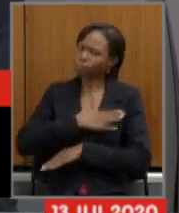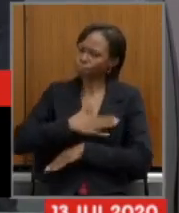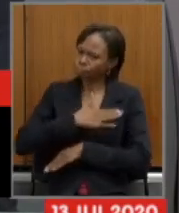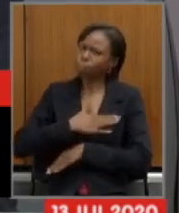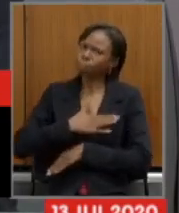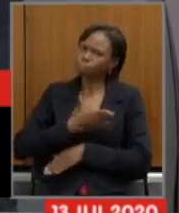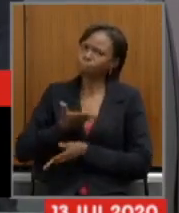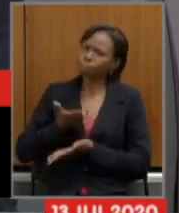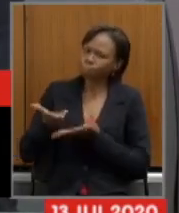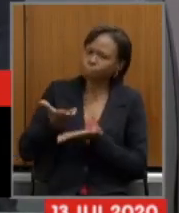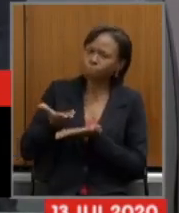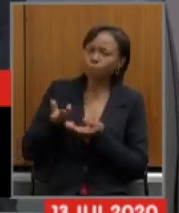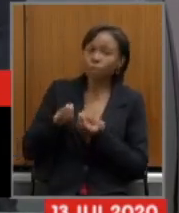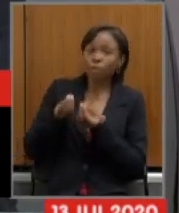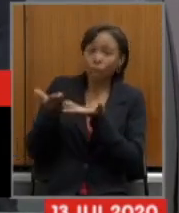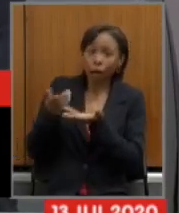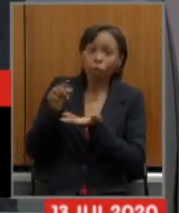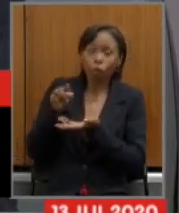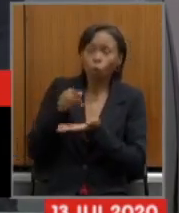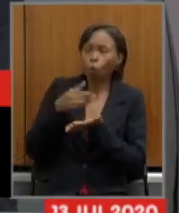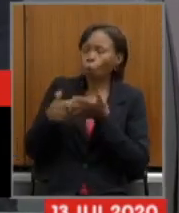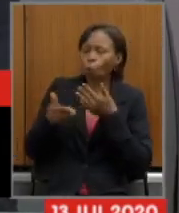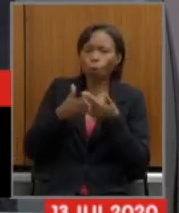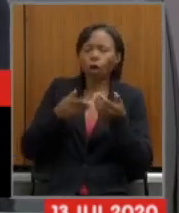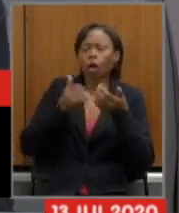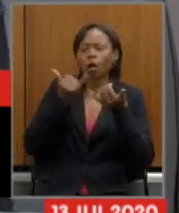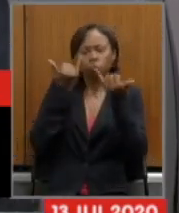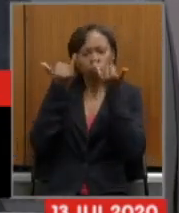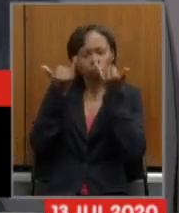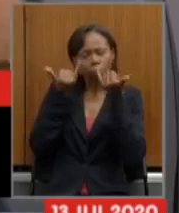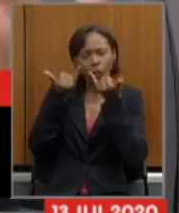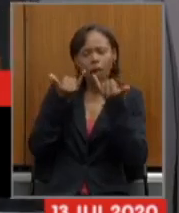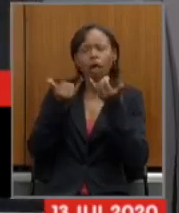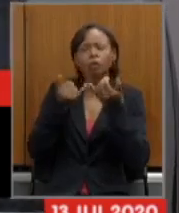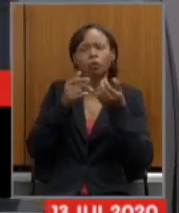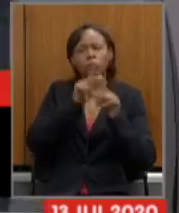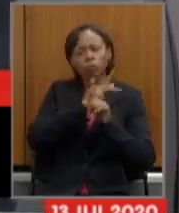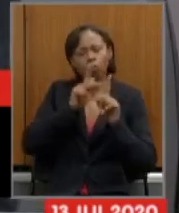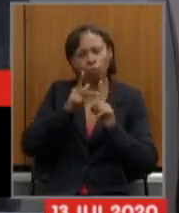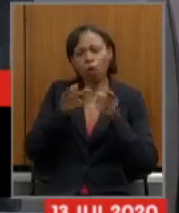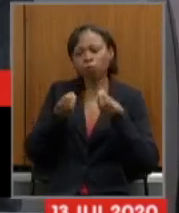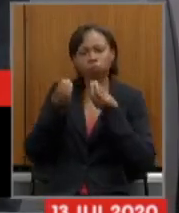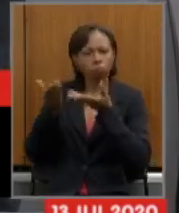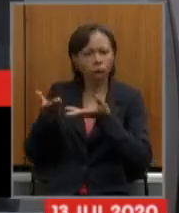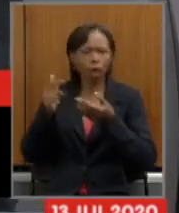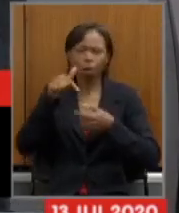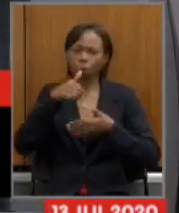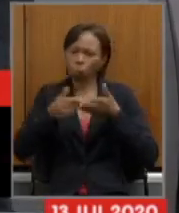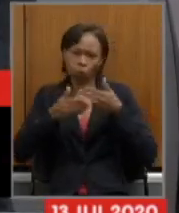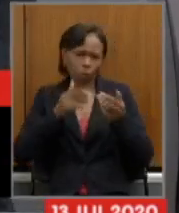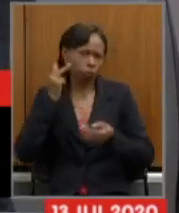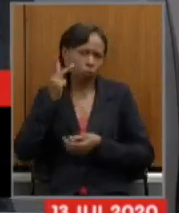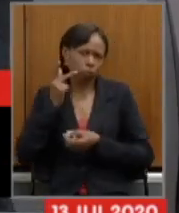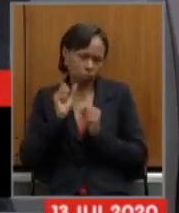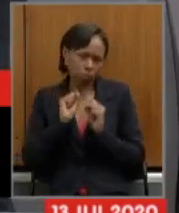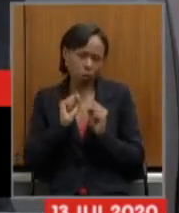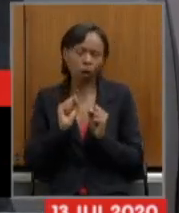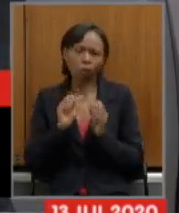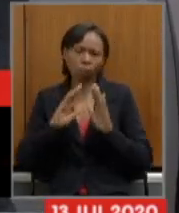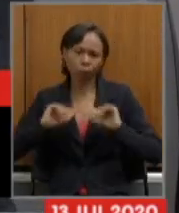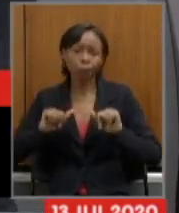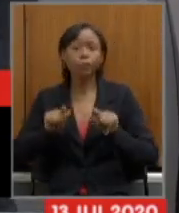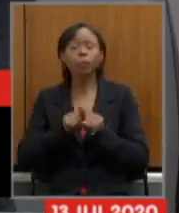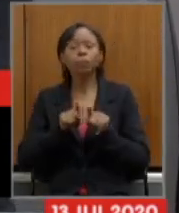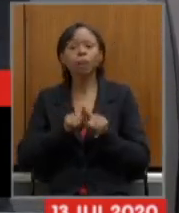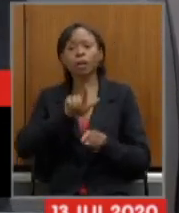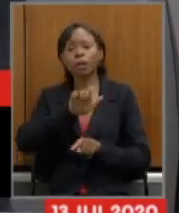prazer em disponibilizar ao senhor todos os dados da reforma não só ao senhor como a qualquer parlamentar desta casa legislativa deputado ele grilo